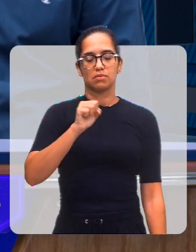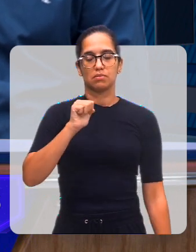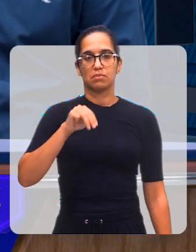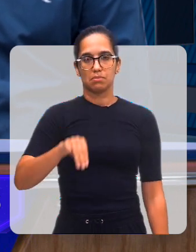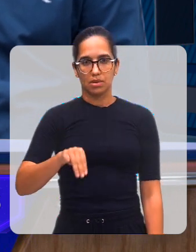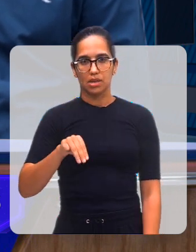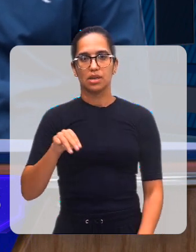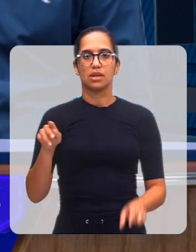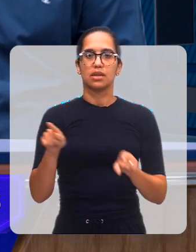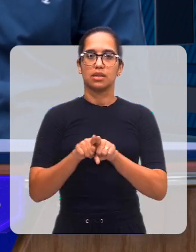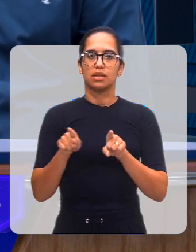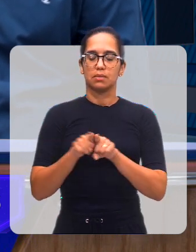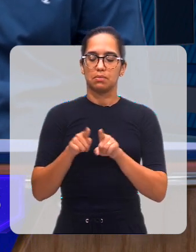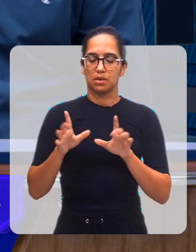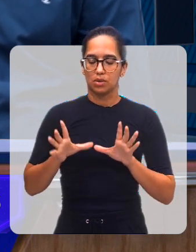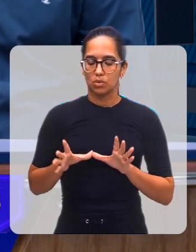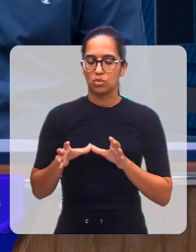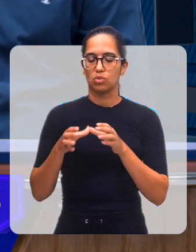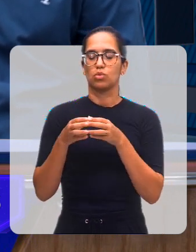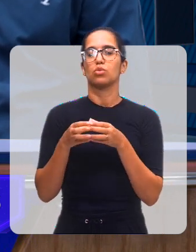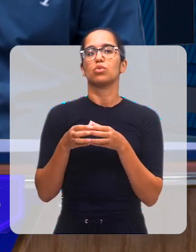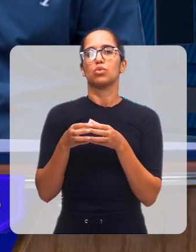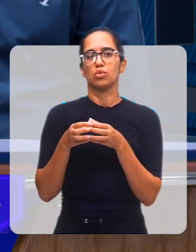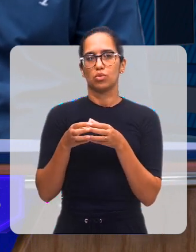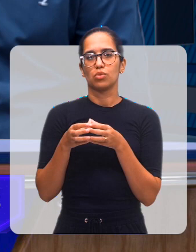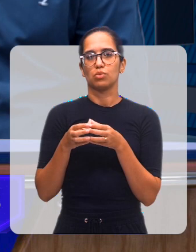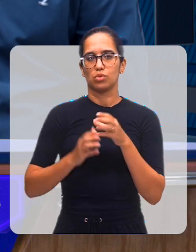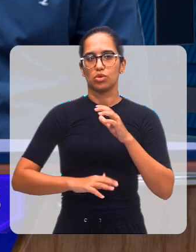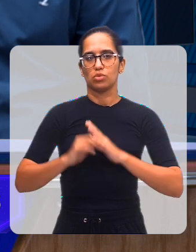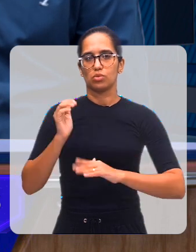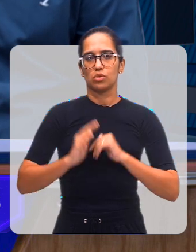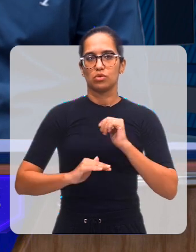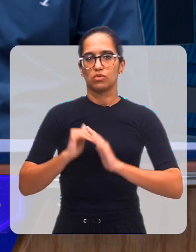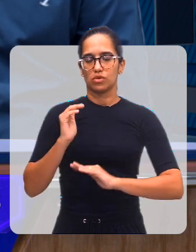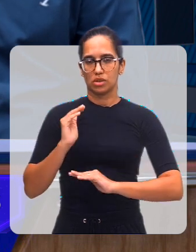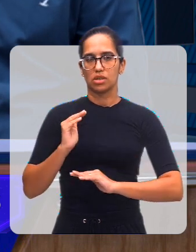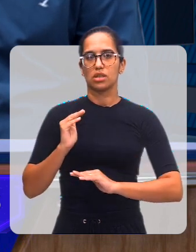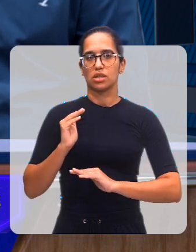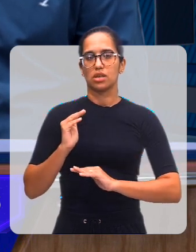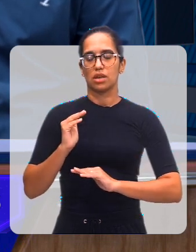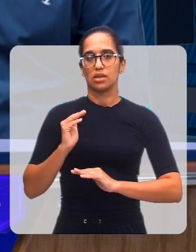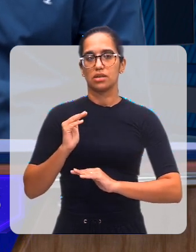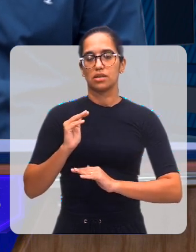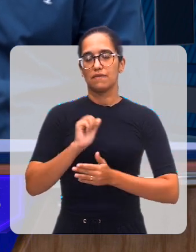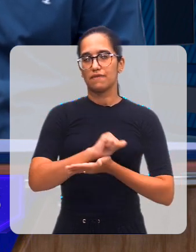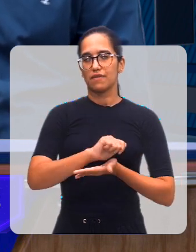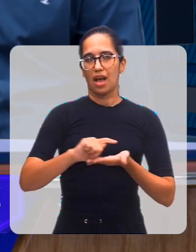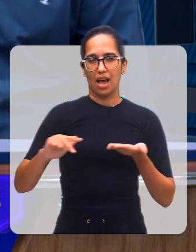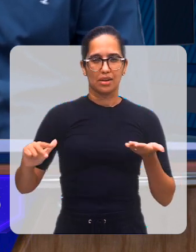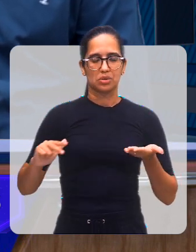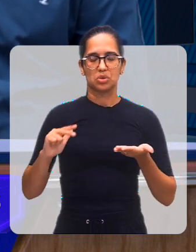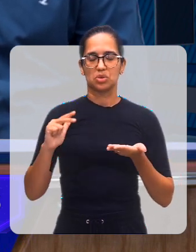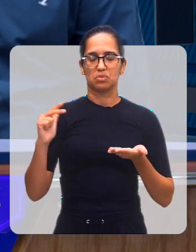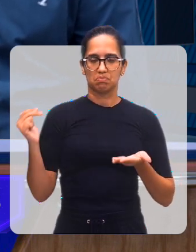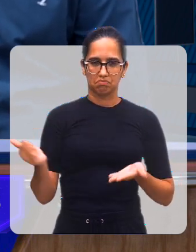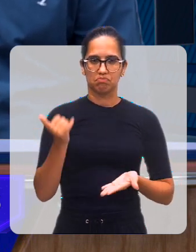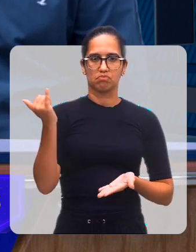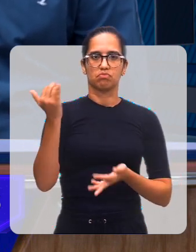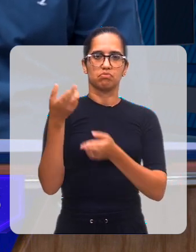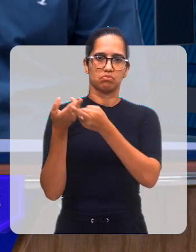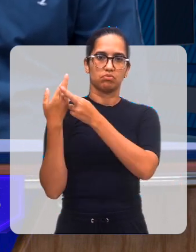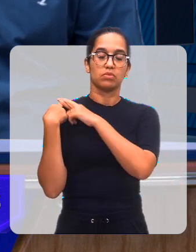um corpo de profissional ou de profissionais competentes